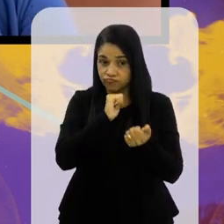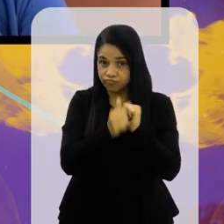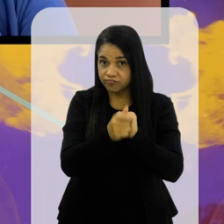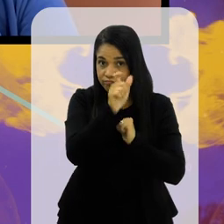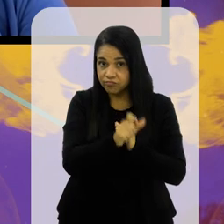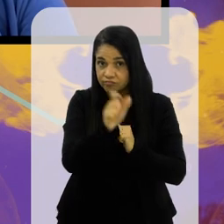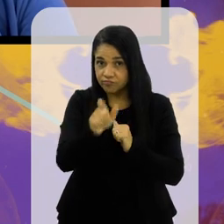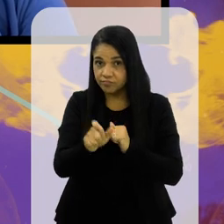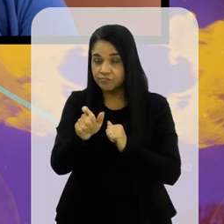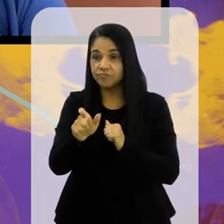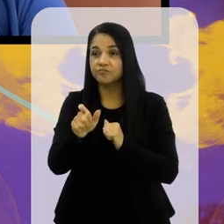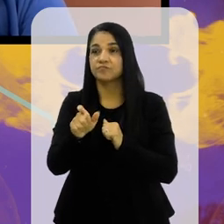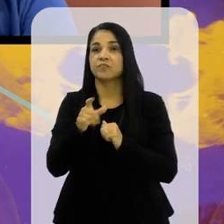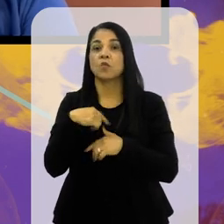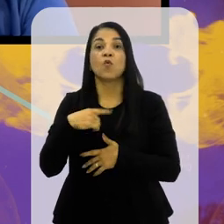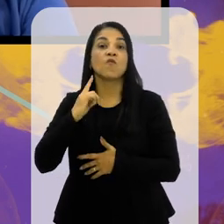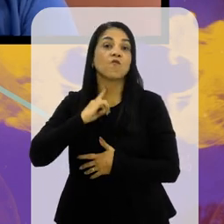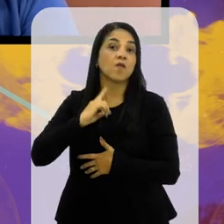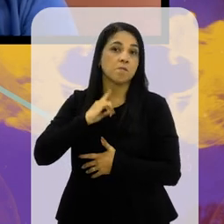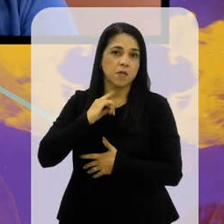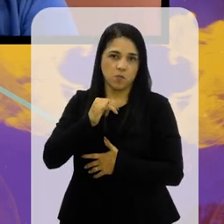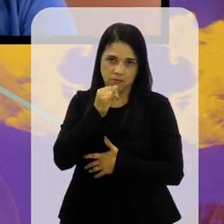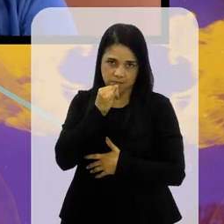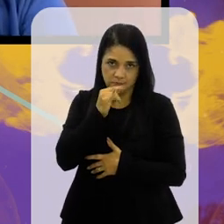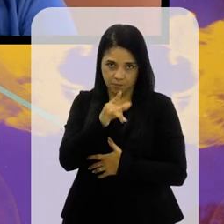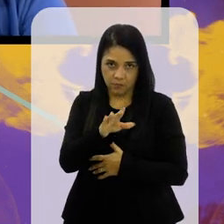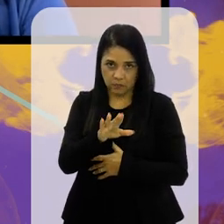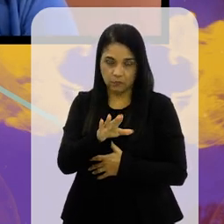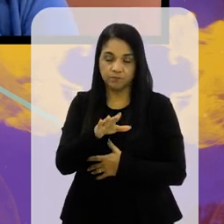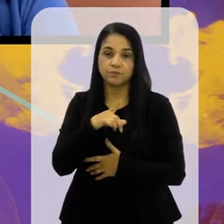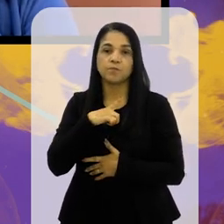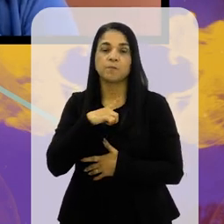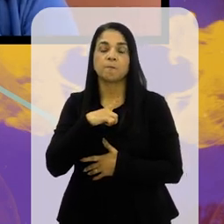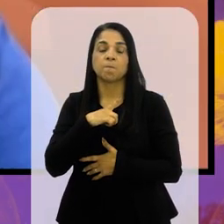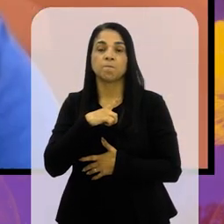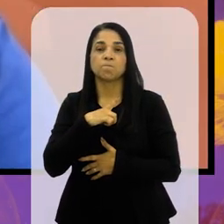convocáveis, O próprio Flamengo que você citou